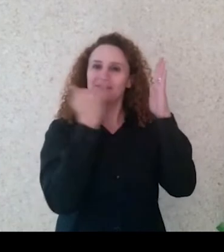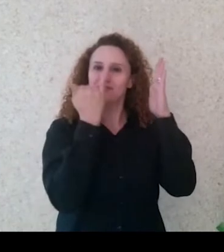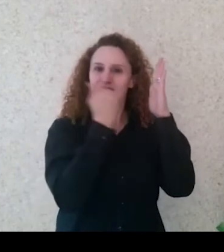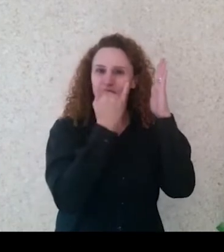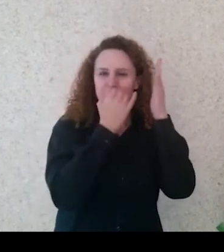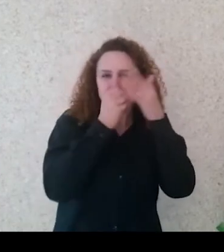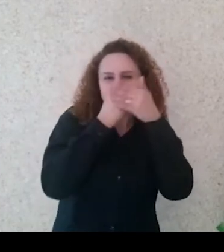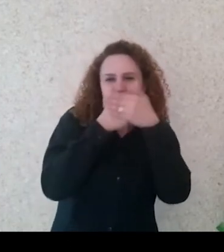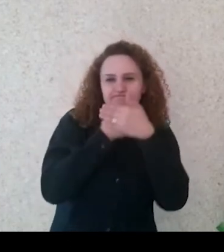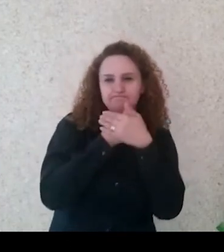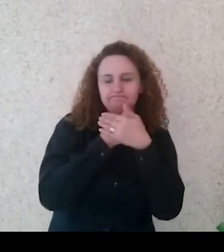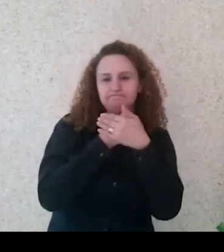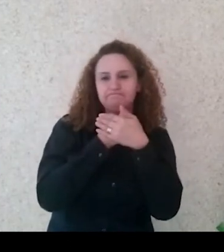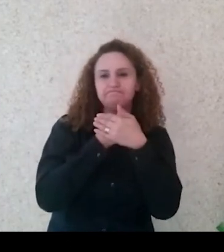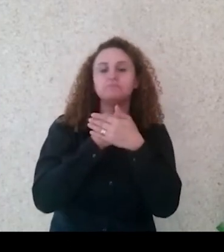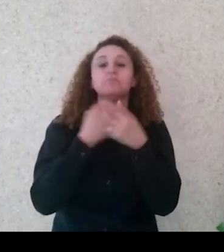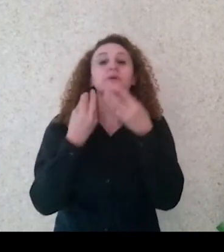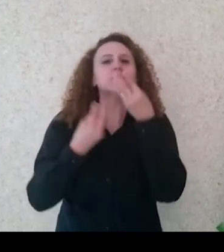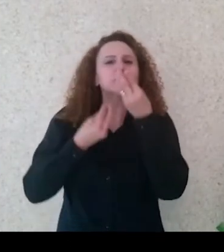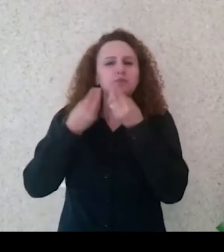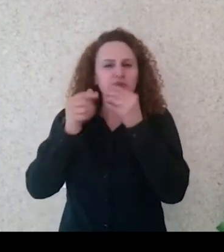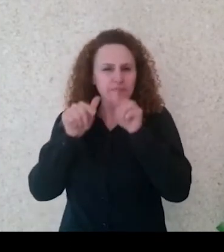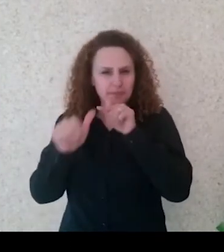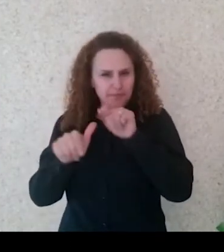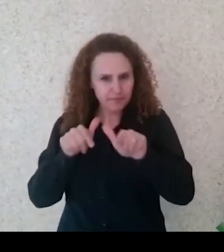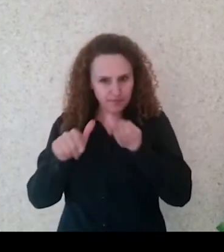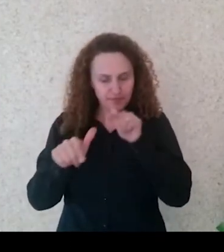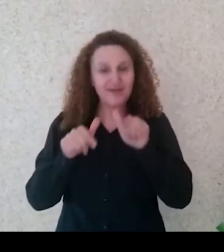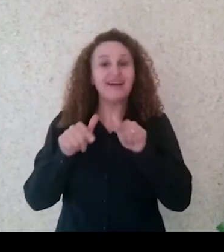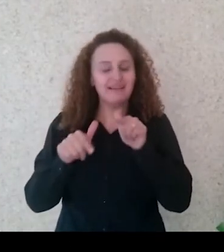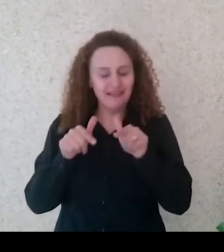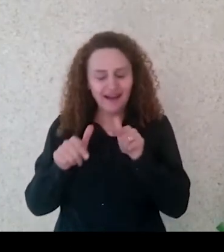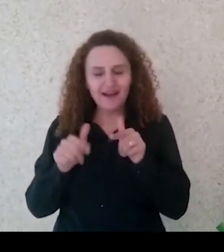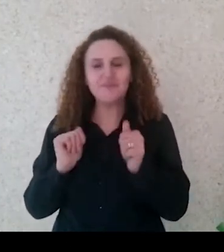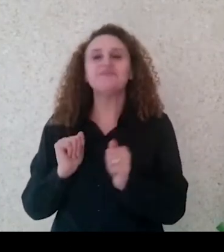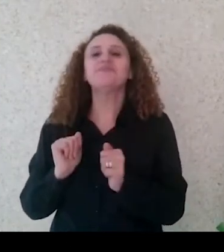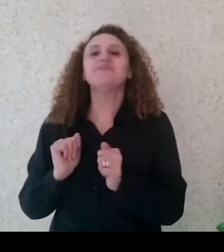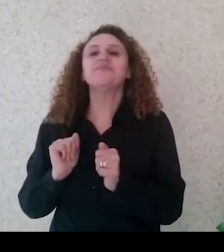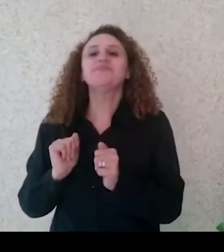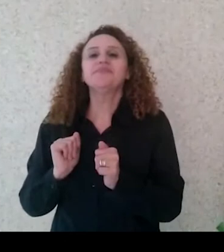trabalhar com essas questões, com esses aspectos,